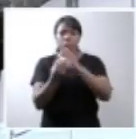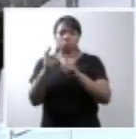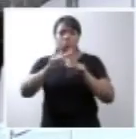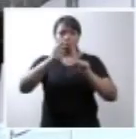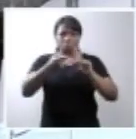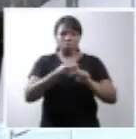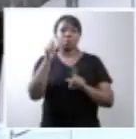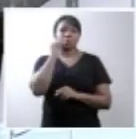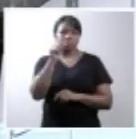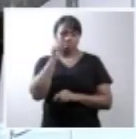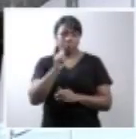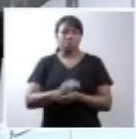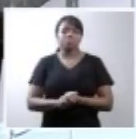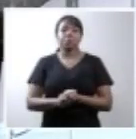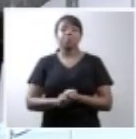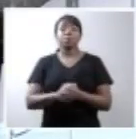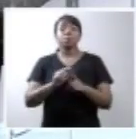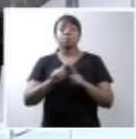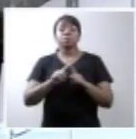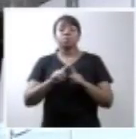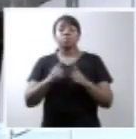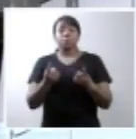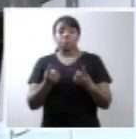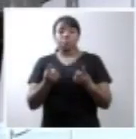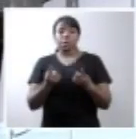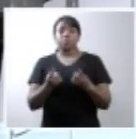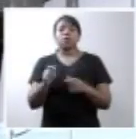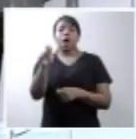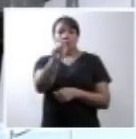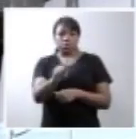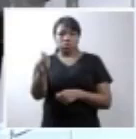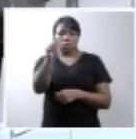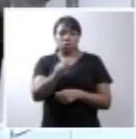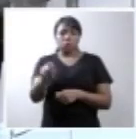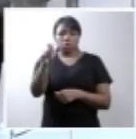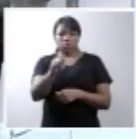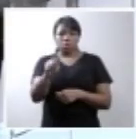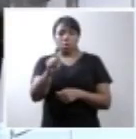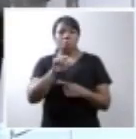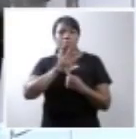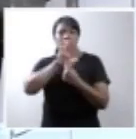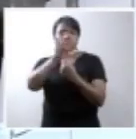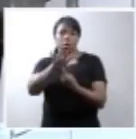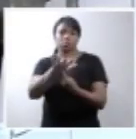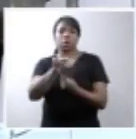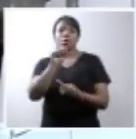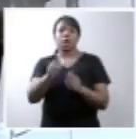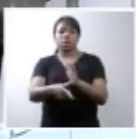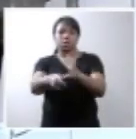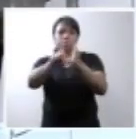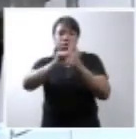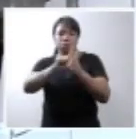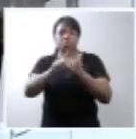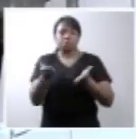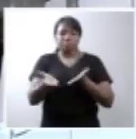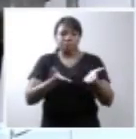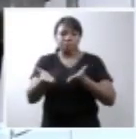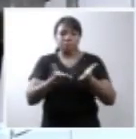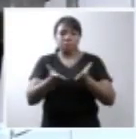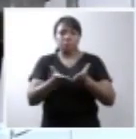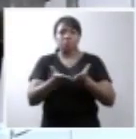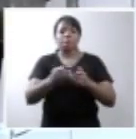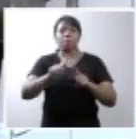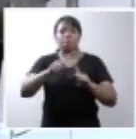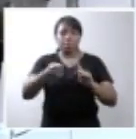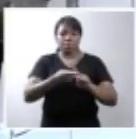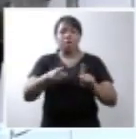Entretanto, a associação explícita entre antecipação terapêutica do parto